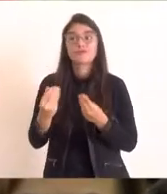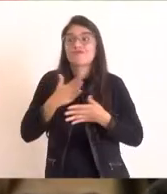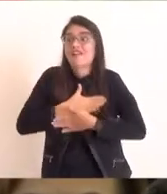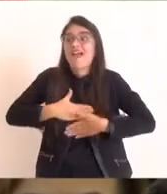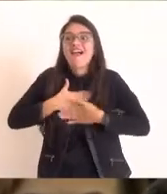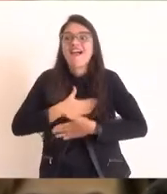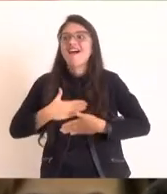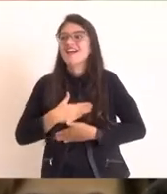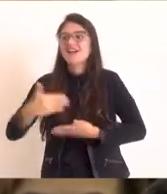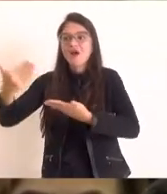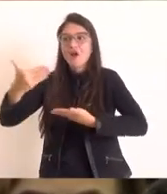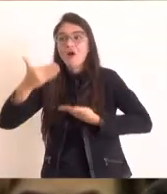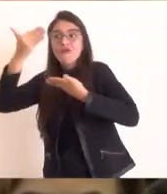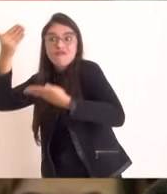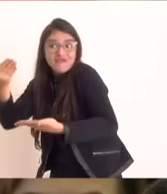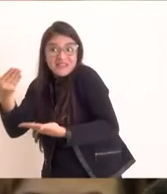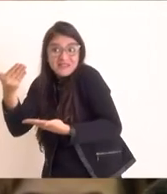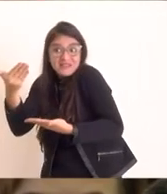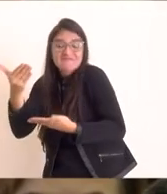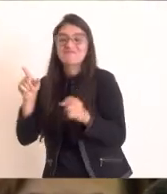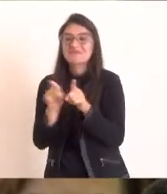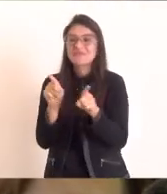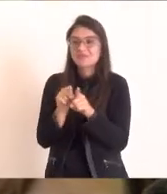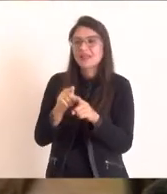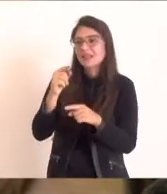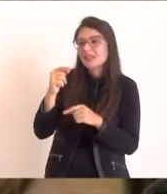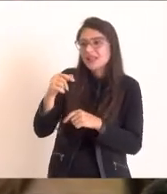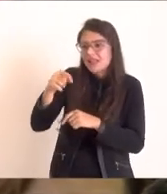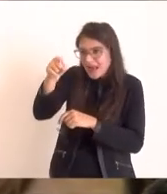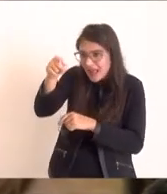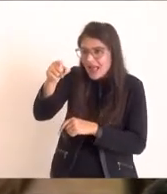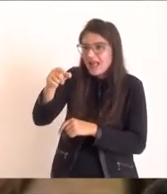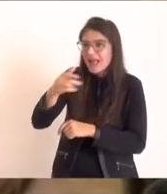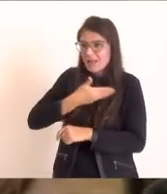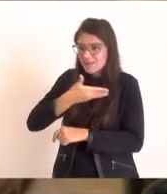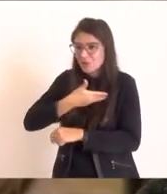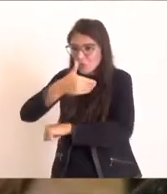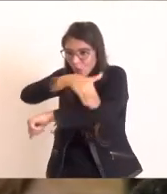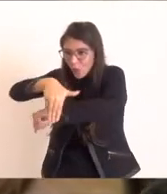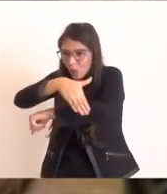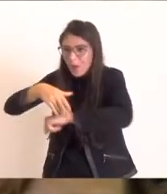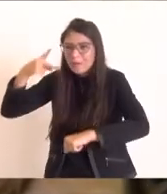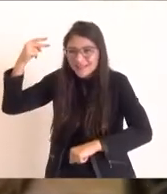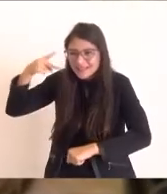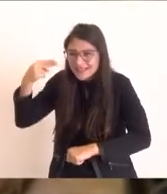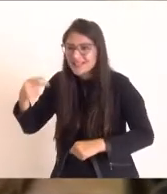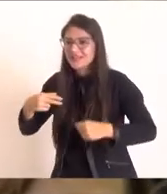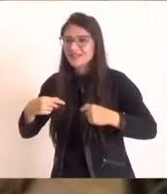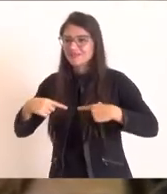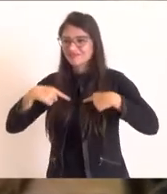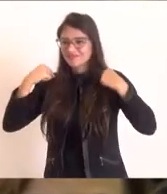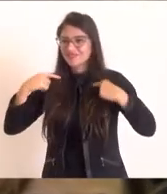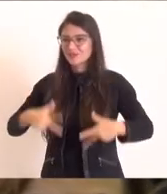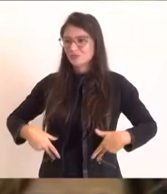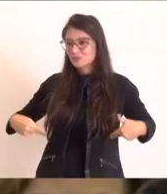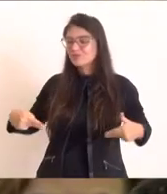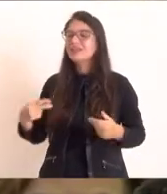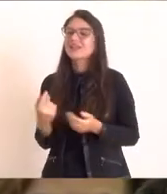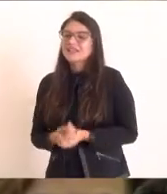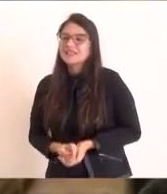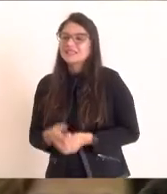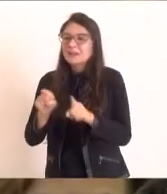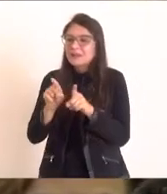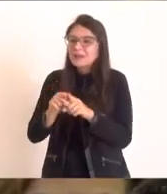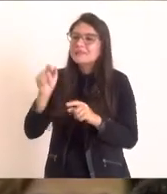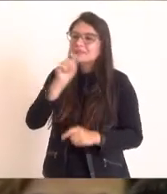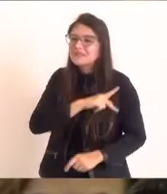É o nosso irmão também da Rua dos Biquínis, também nosso presidente da Associação Comercial do local. E